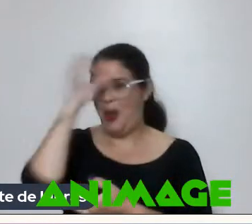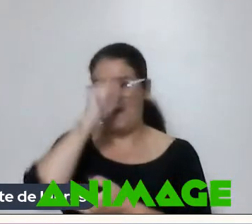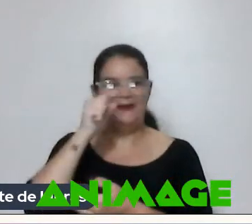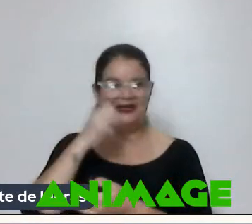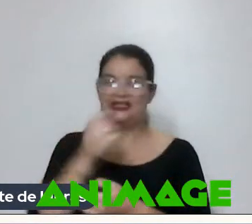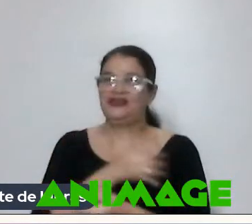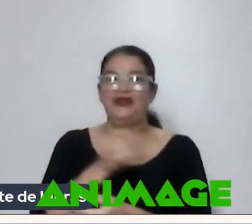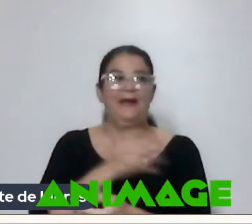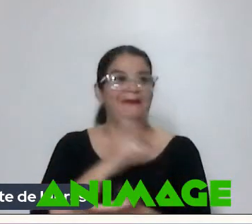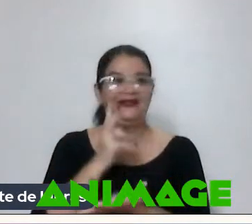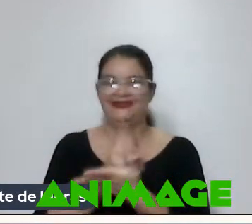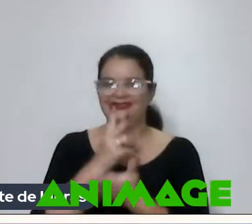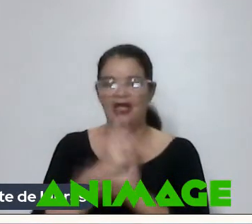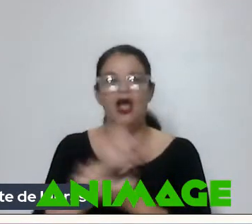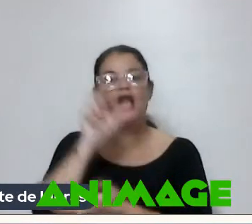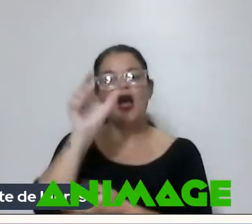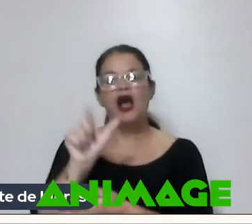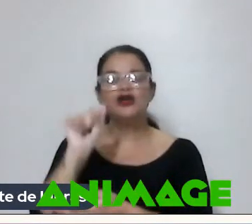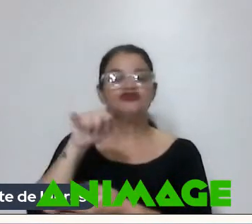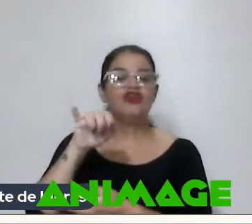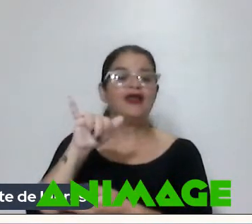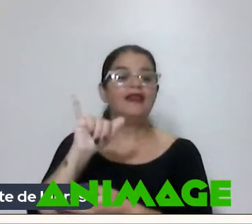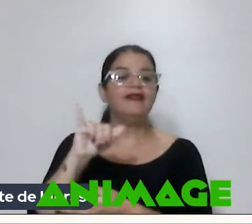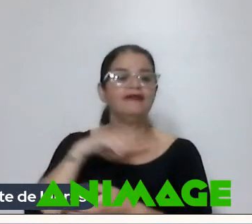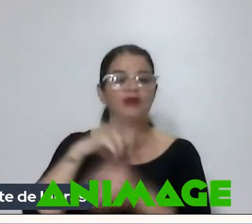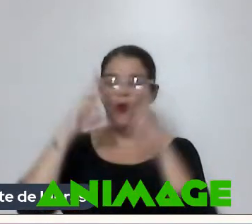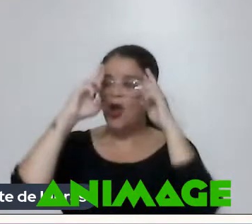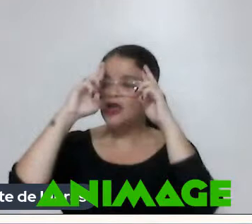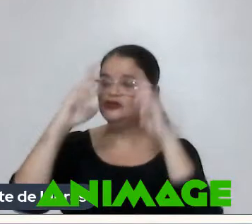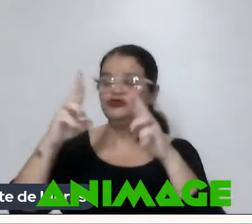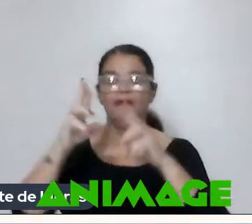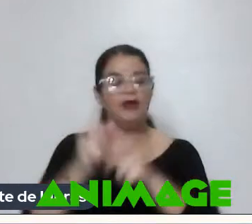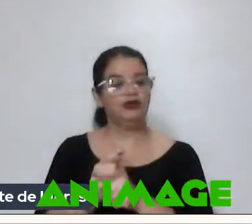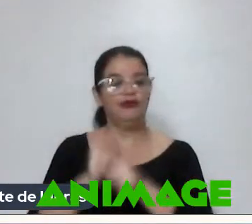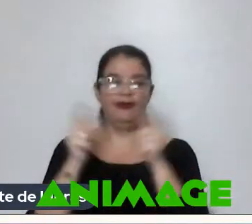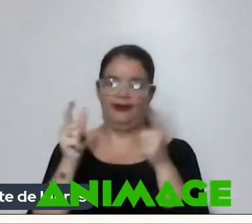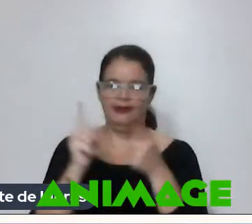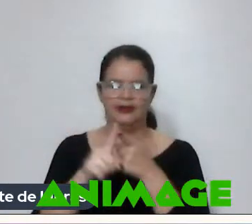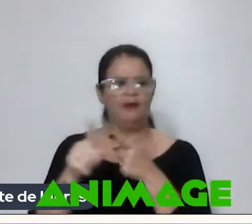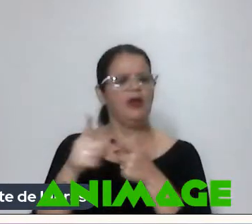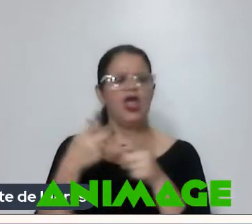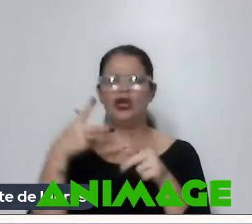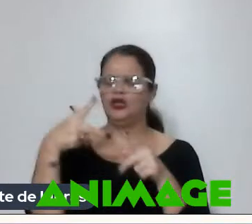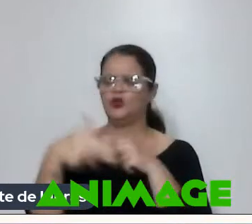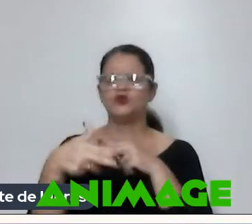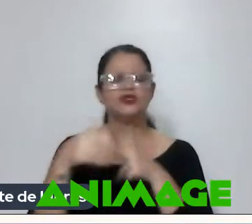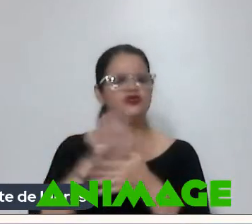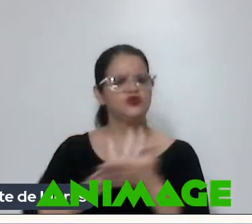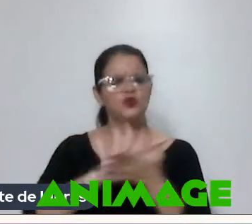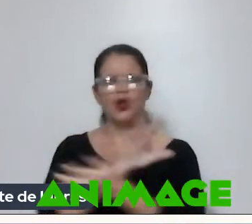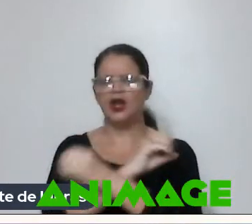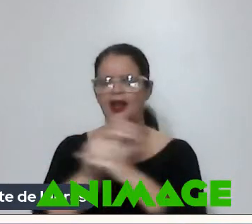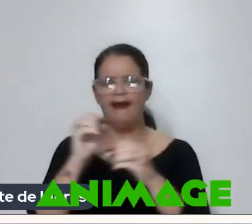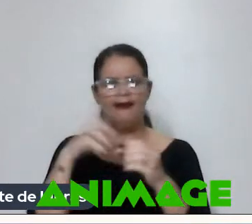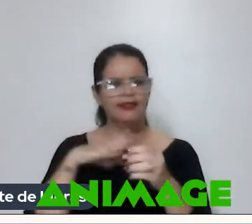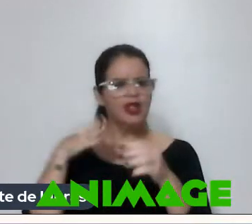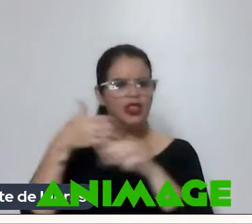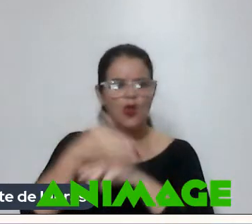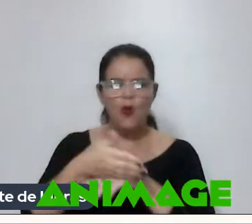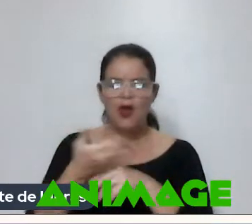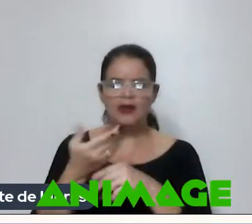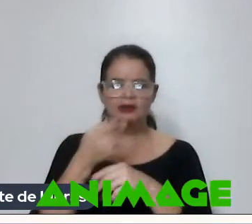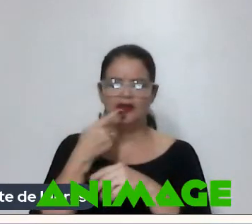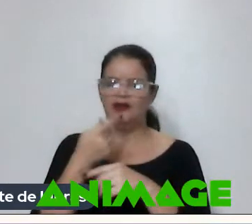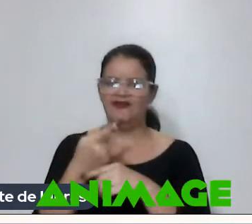O tempo todo E o Angeli tem um respeito Muito grande Também Ele não Censura nada Não entra muito Porque ele fala